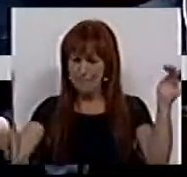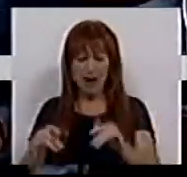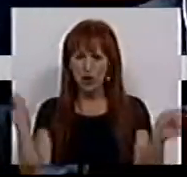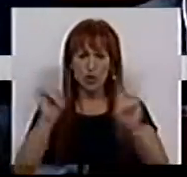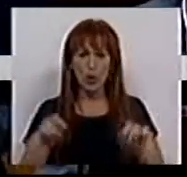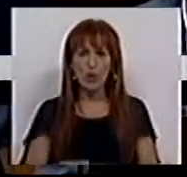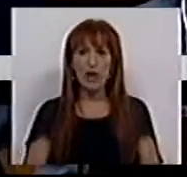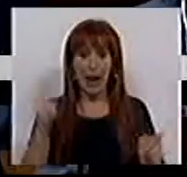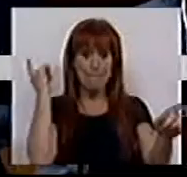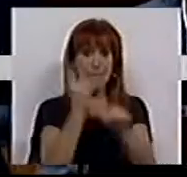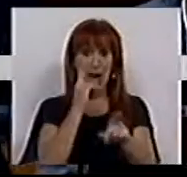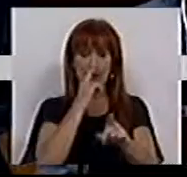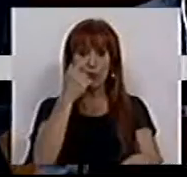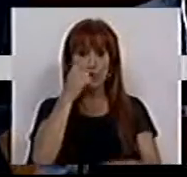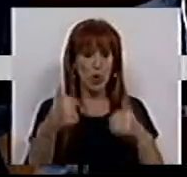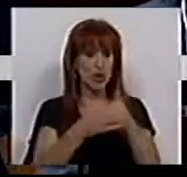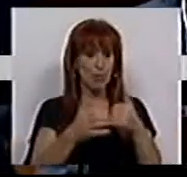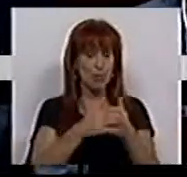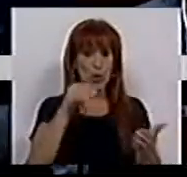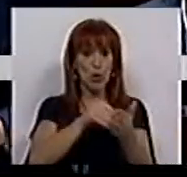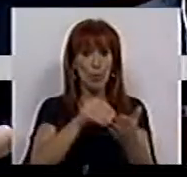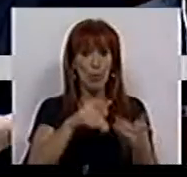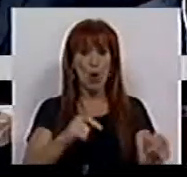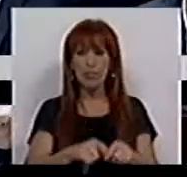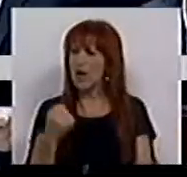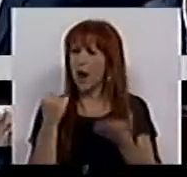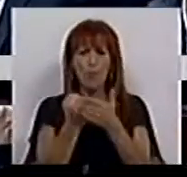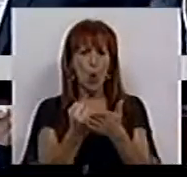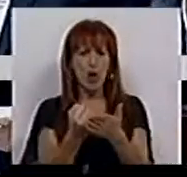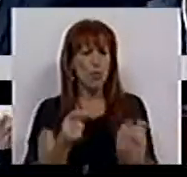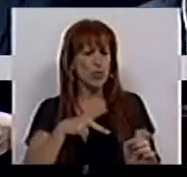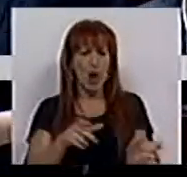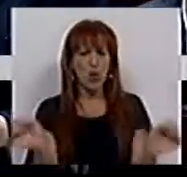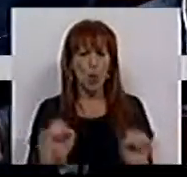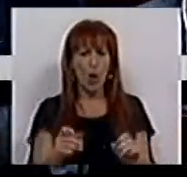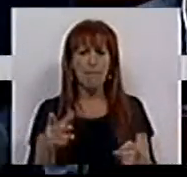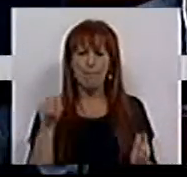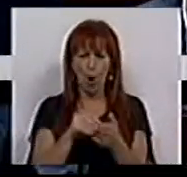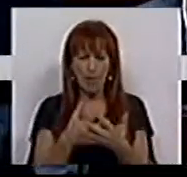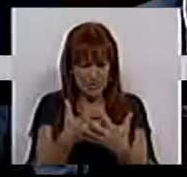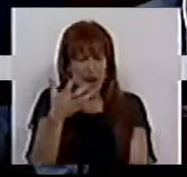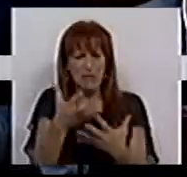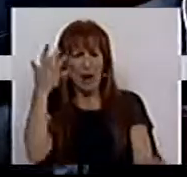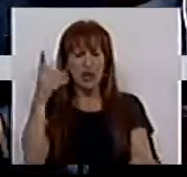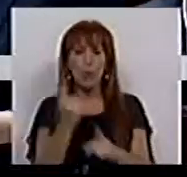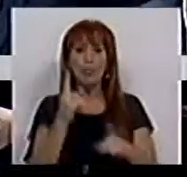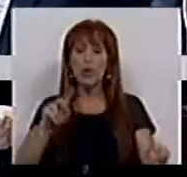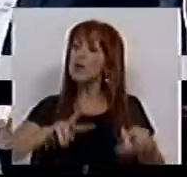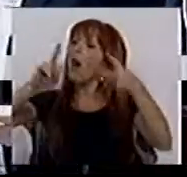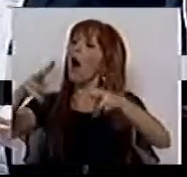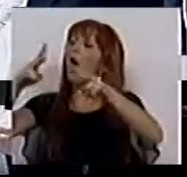Significa os mesmos idosos pobres ou mais, sem apoio em Portugal. Mais pobres ainda. Porque